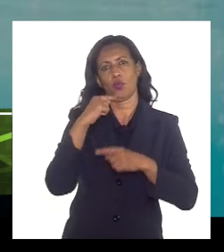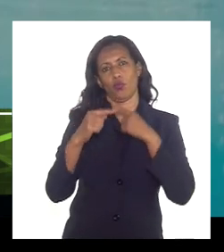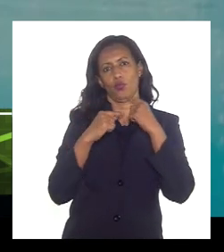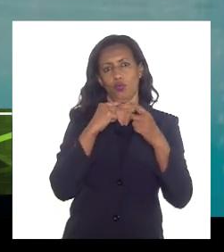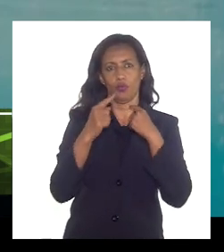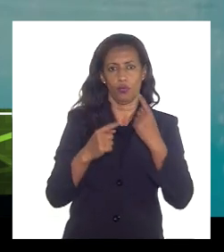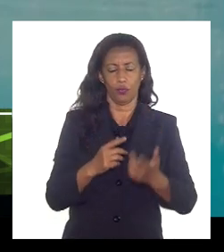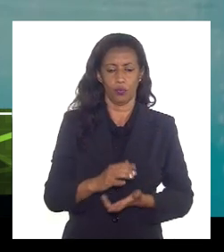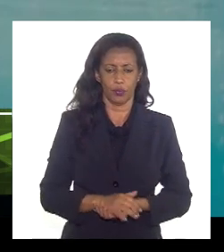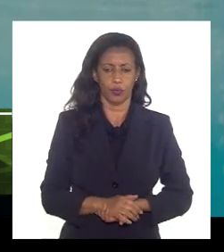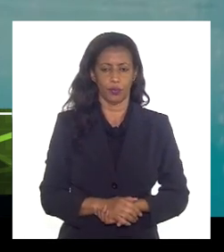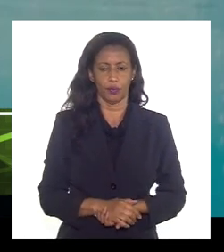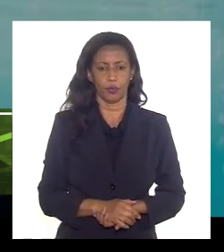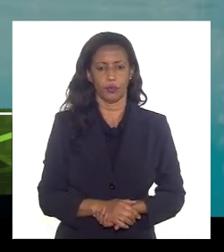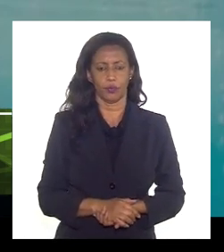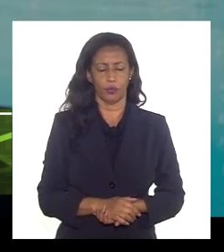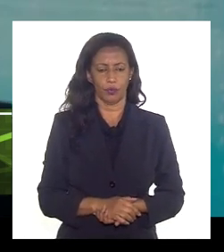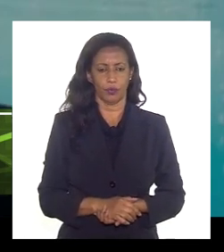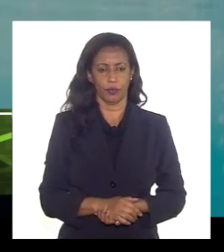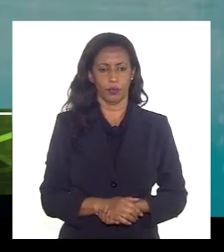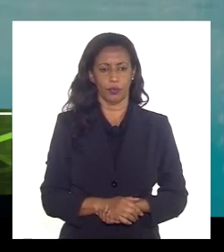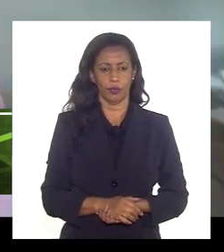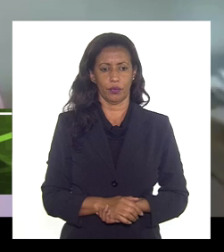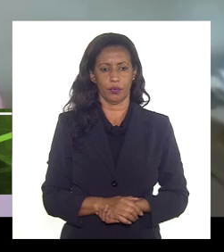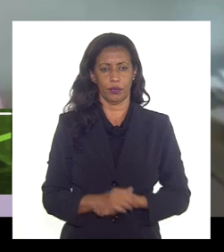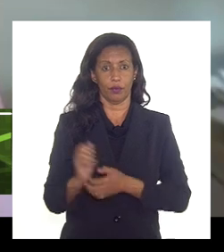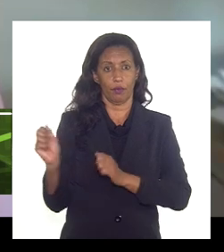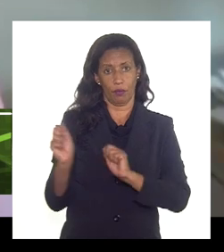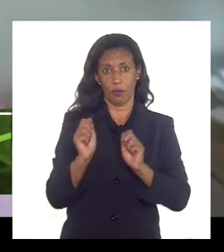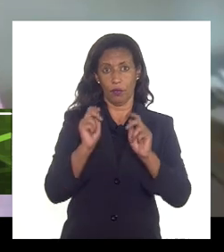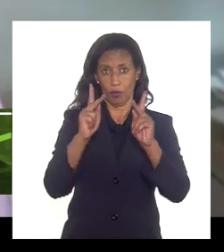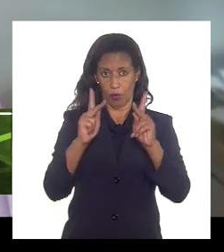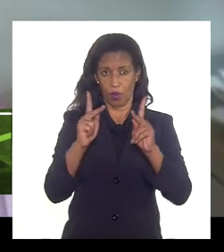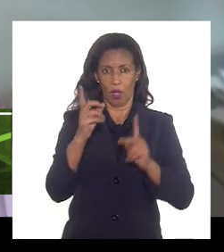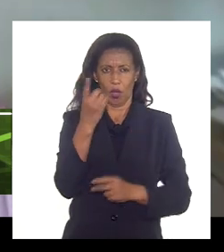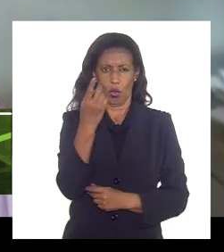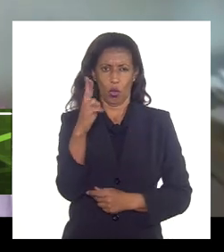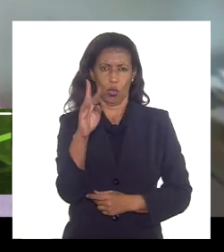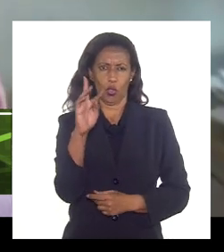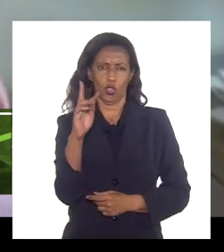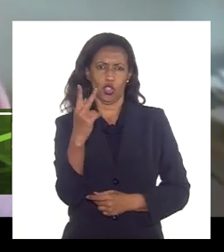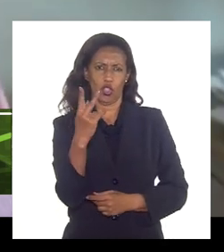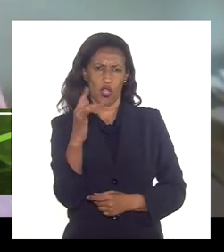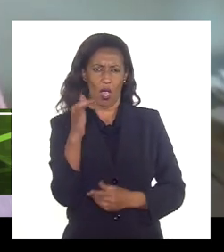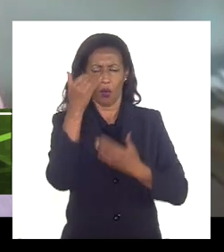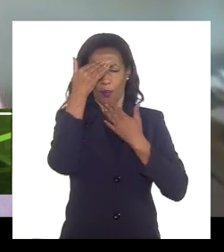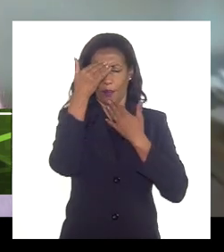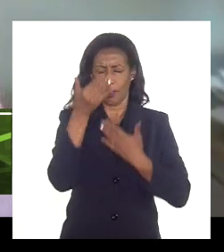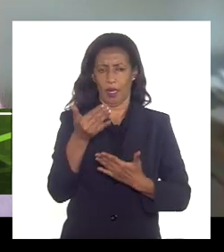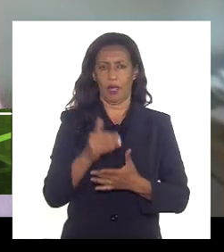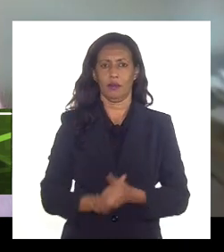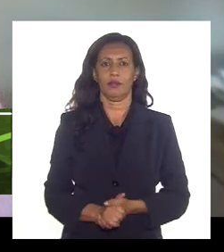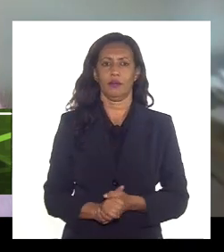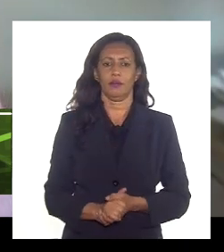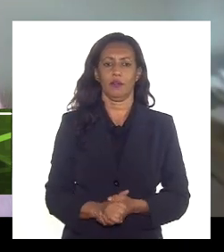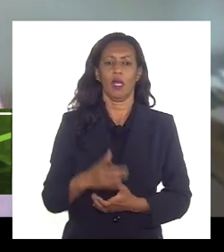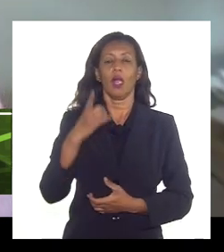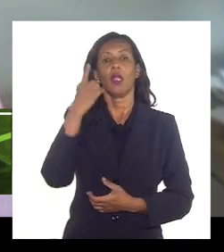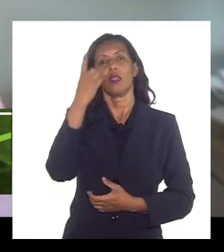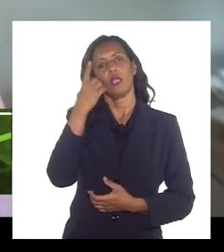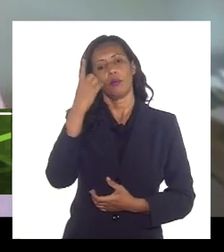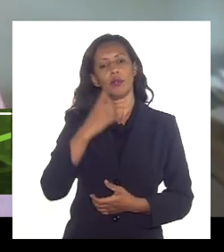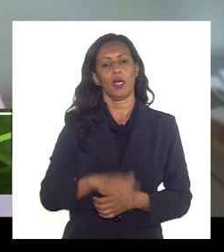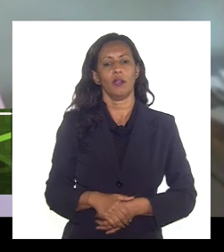se você nem se permitir ok doutor Tiago obrigado deputado Alexandre o senhor vai receber